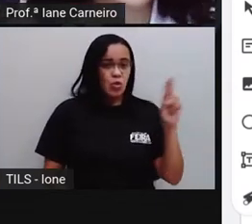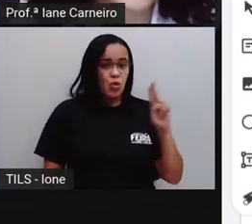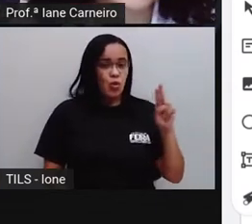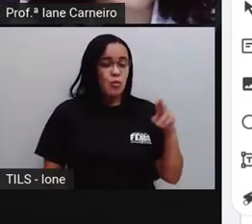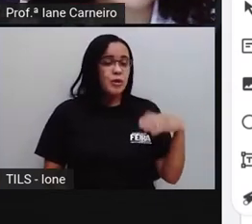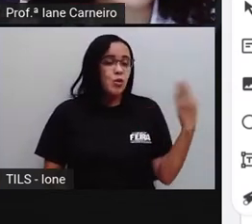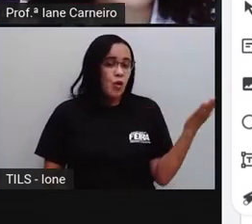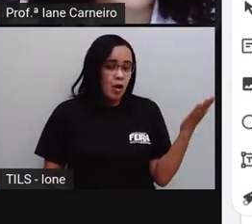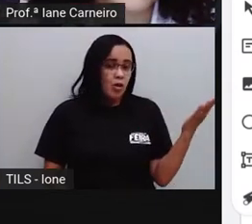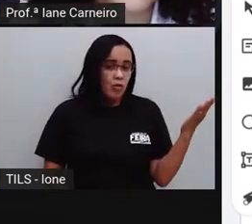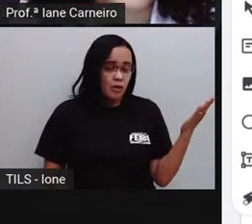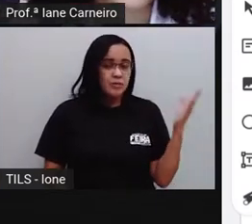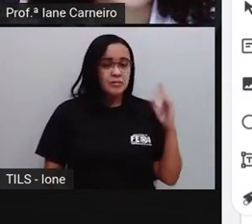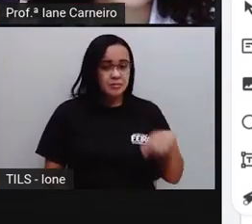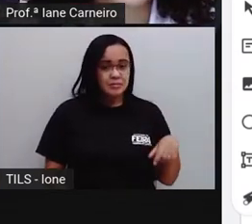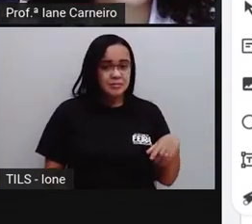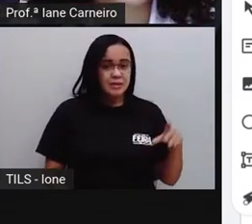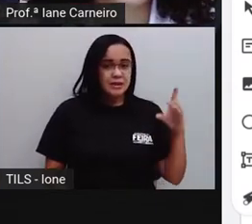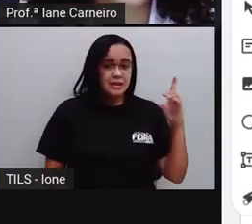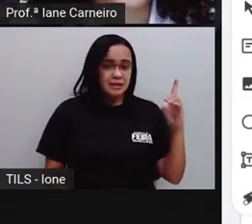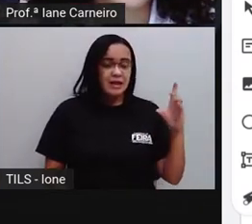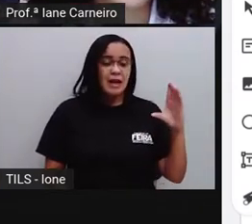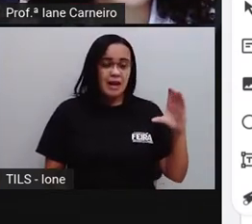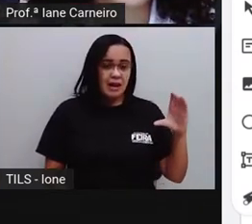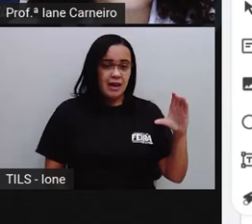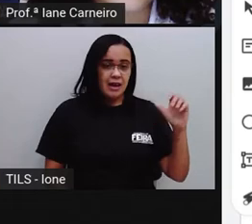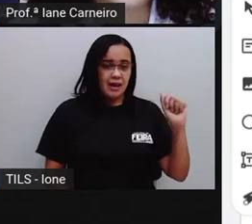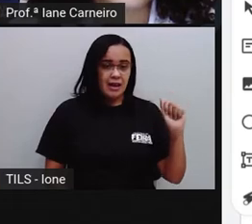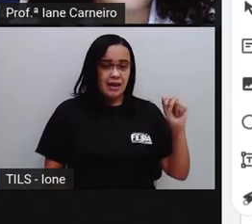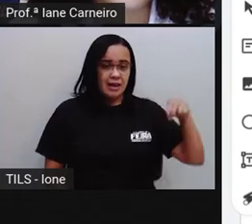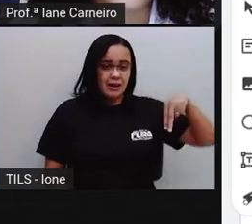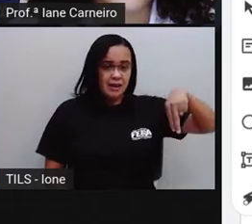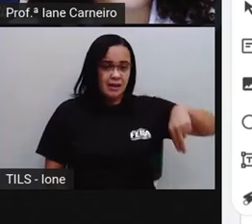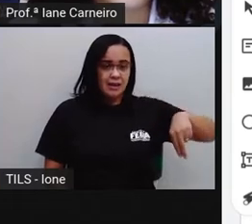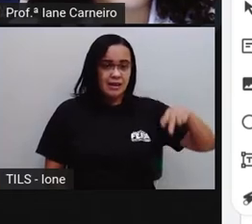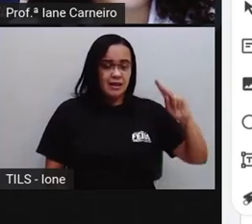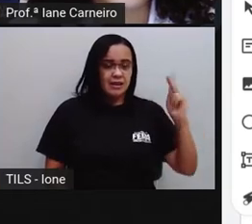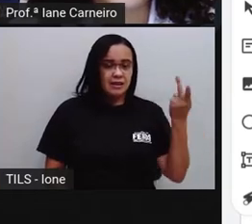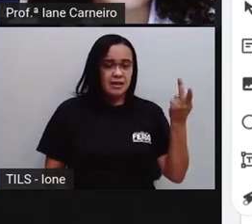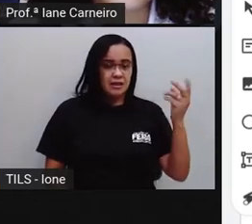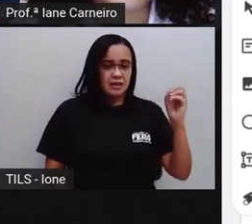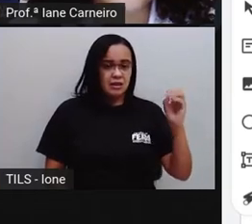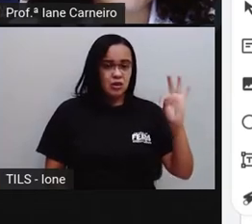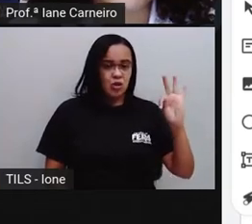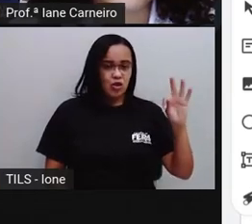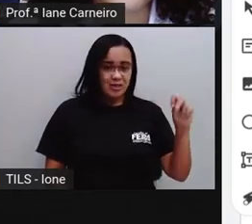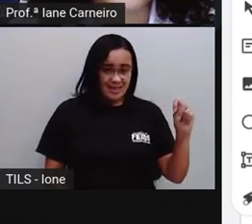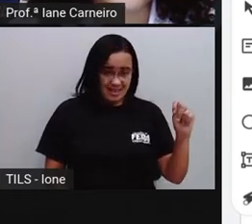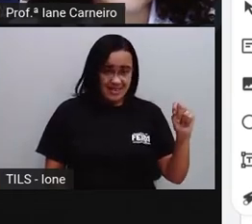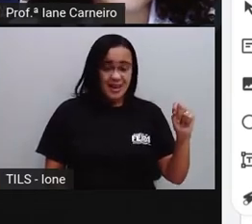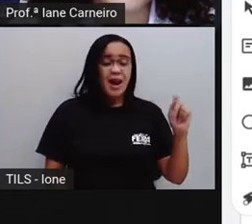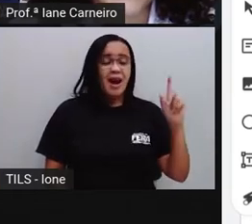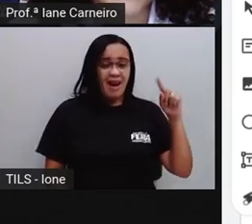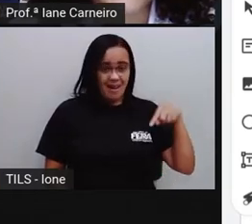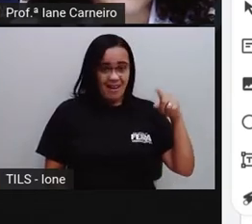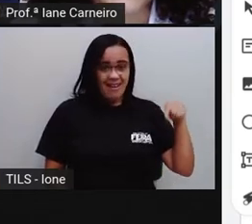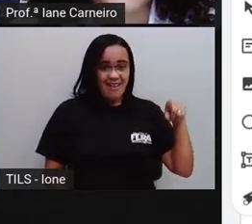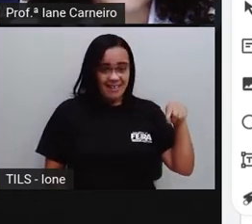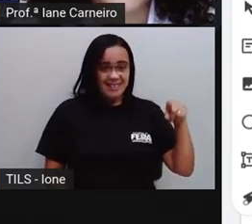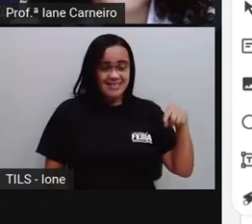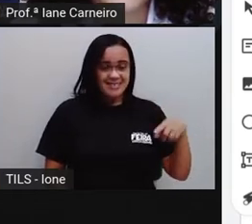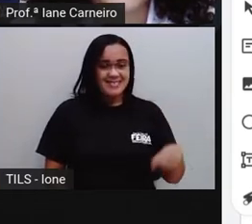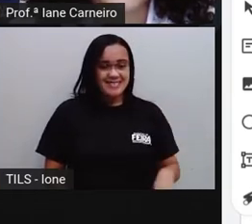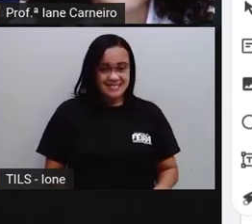A gente fala que a pessoa é canhota. Tem alguém aí que escreve com a mão esquerda?